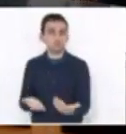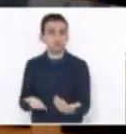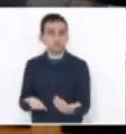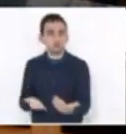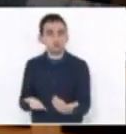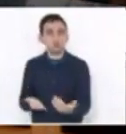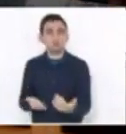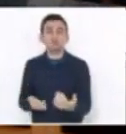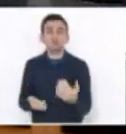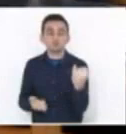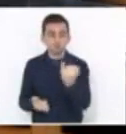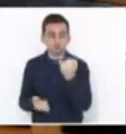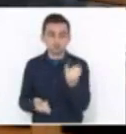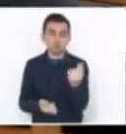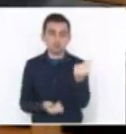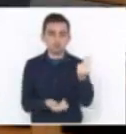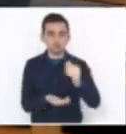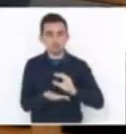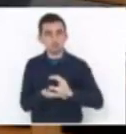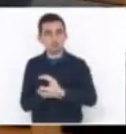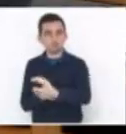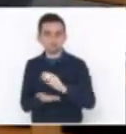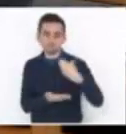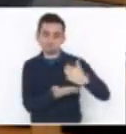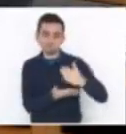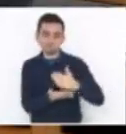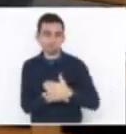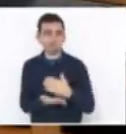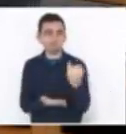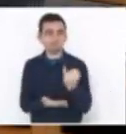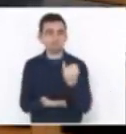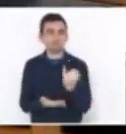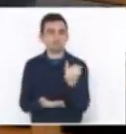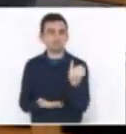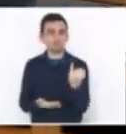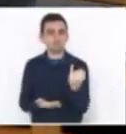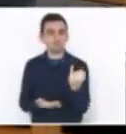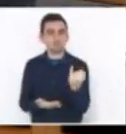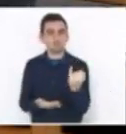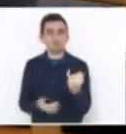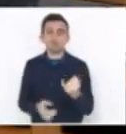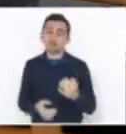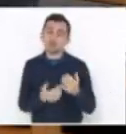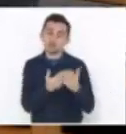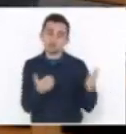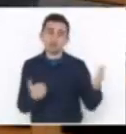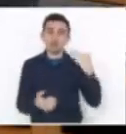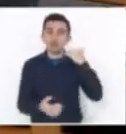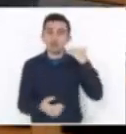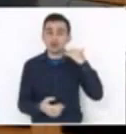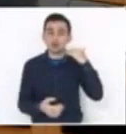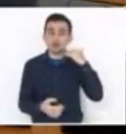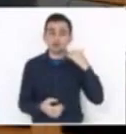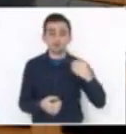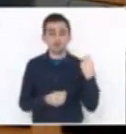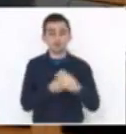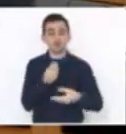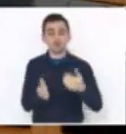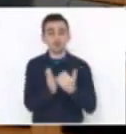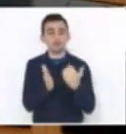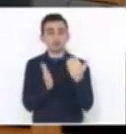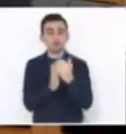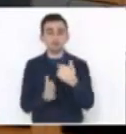para isso é esse recurso desse financiamento. Só não tem mais dinheiro porque os bancos não estão financiando mais, porque